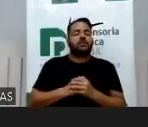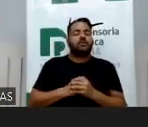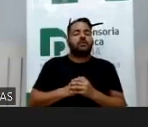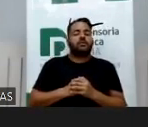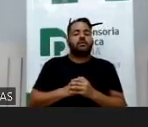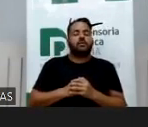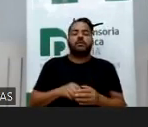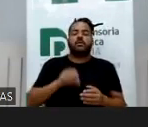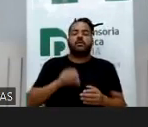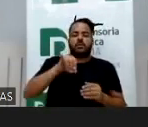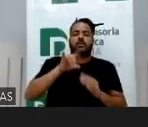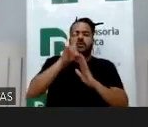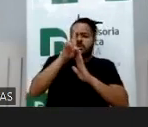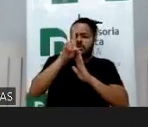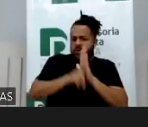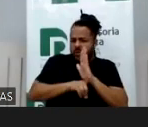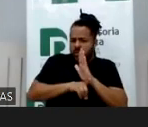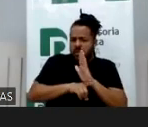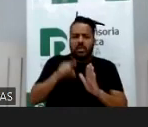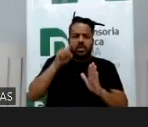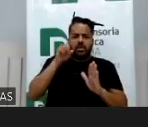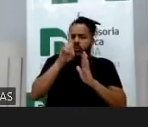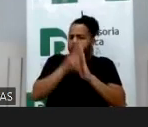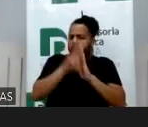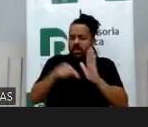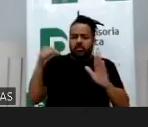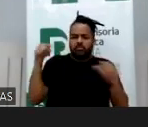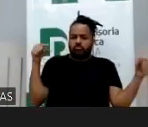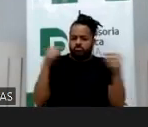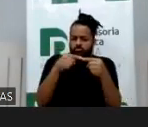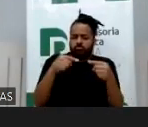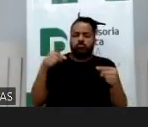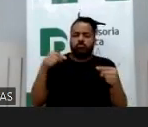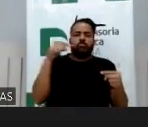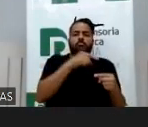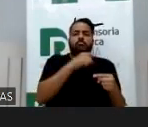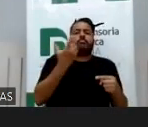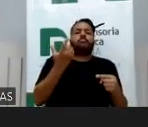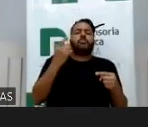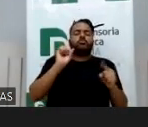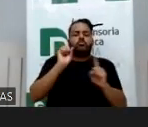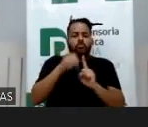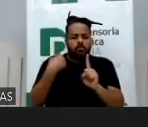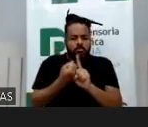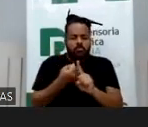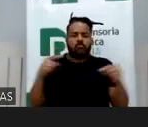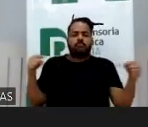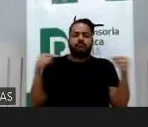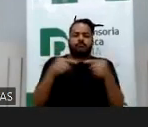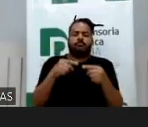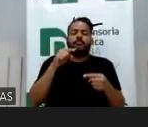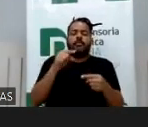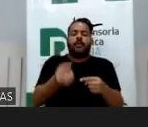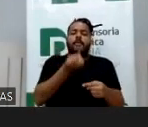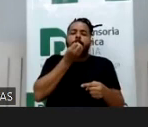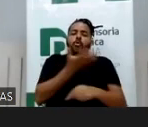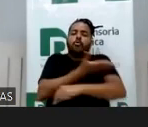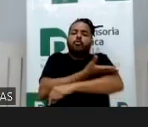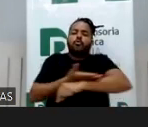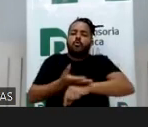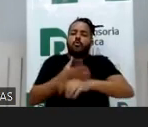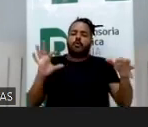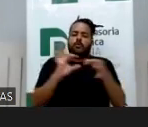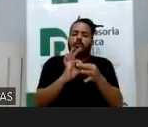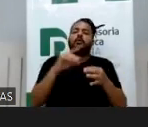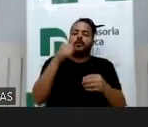dos direitos que não observe sua finalidade social, né, a boa-fé objetiva e os bons costumes, tá lá, artigo